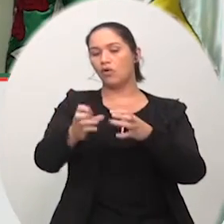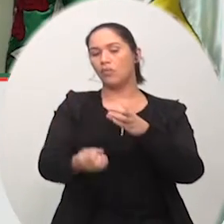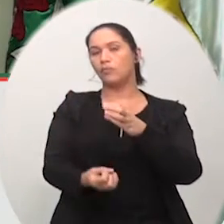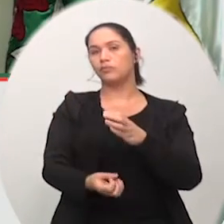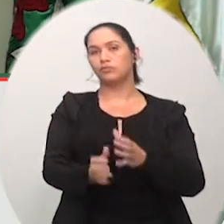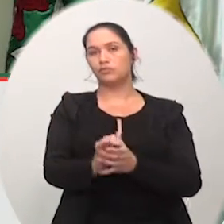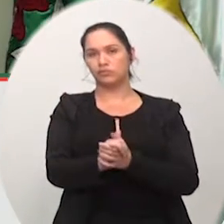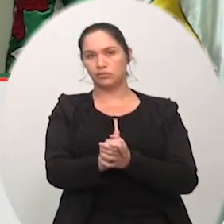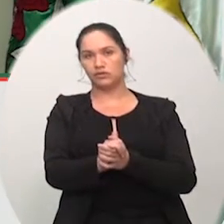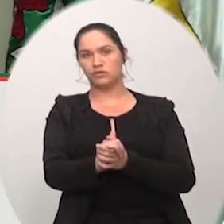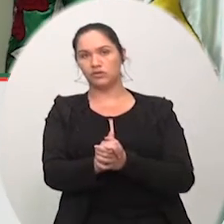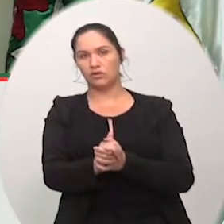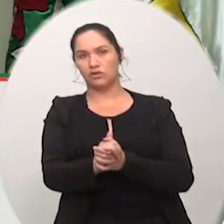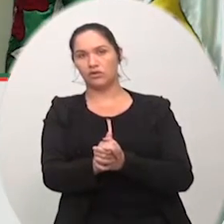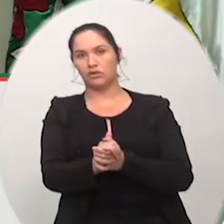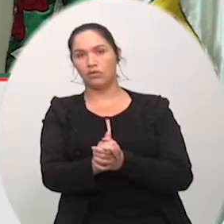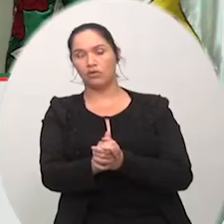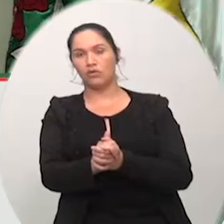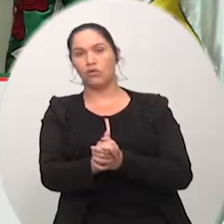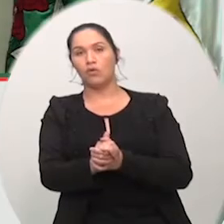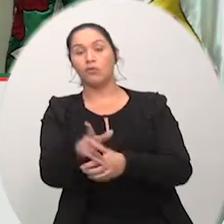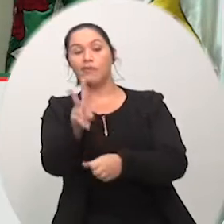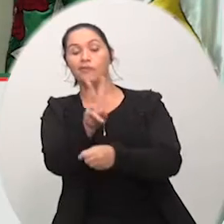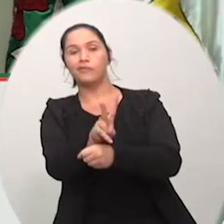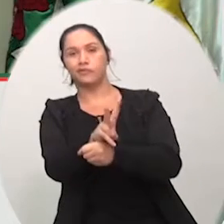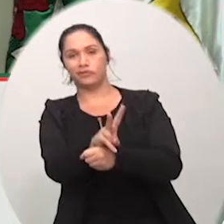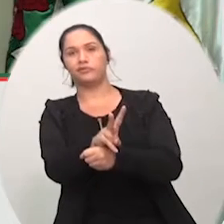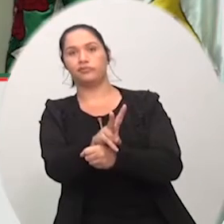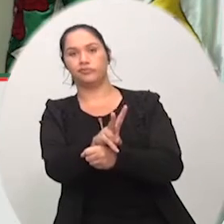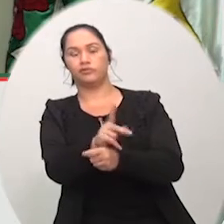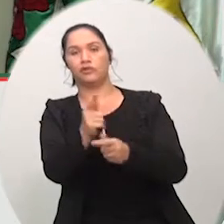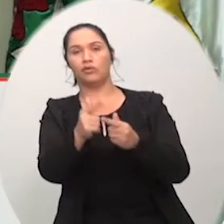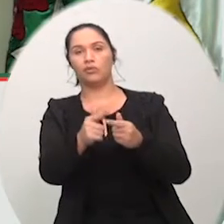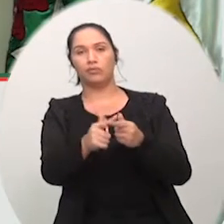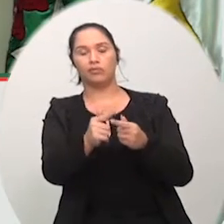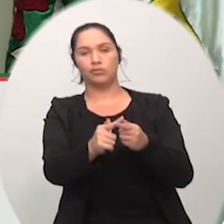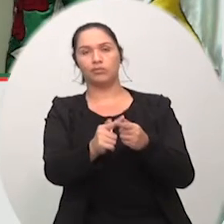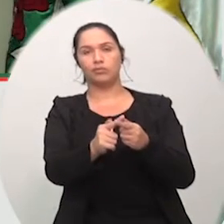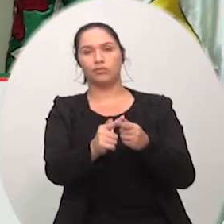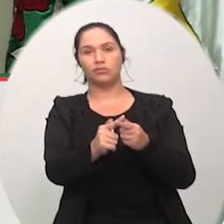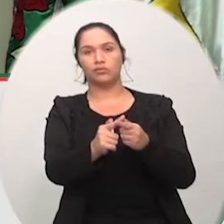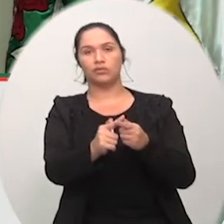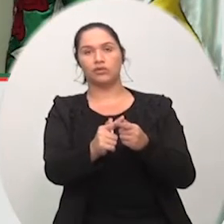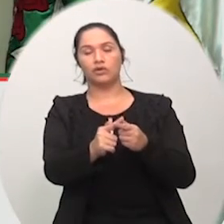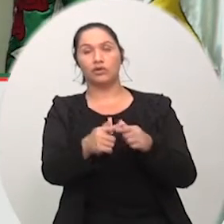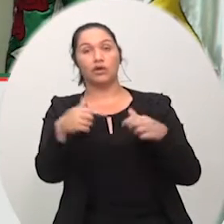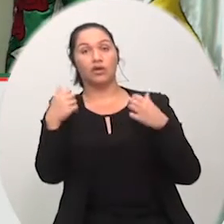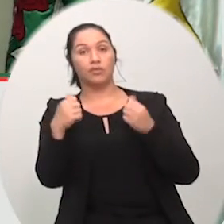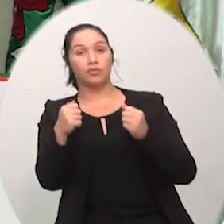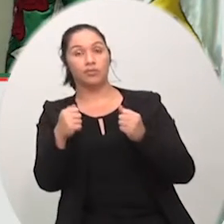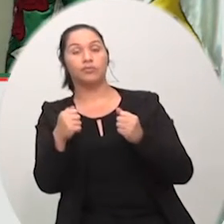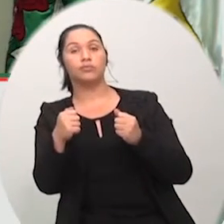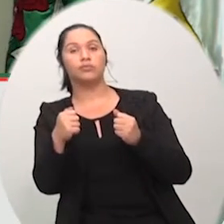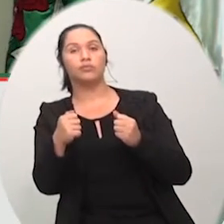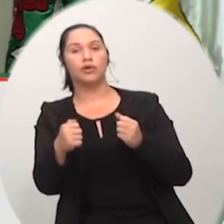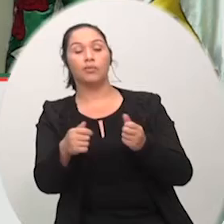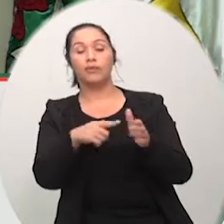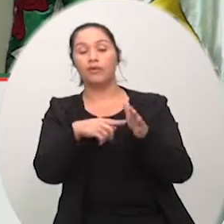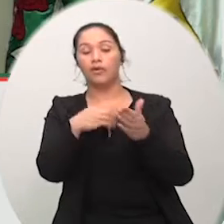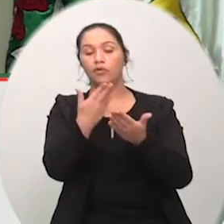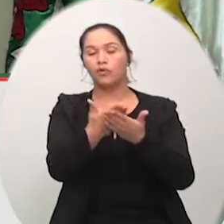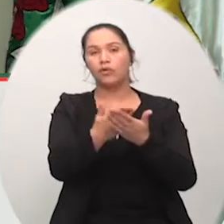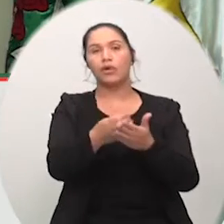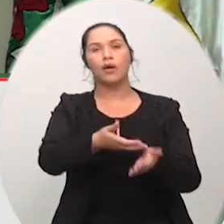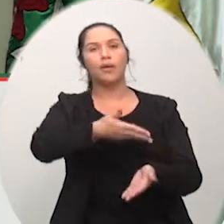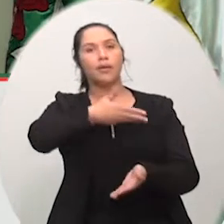criar uma ferramenta onde nós não tenhamos que entregar por um tempo por ad eternum e, na realidade, nós não termos